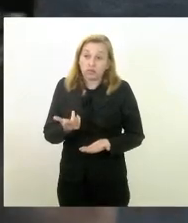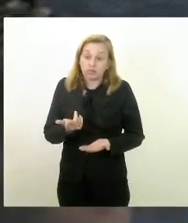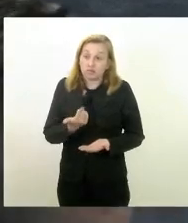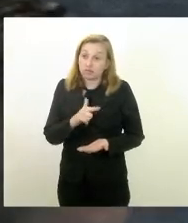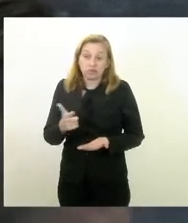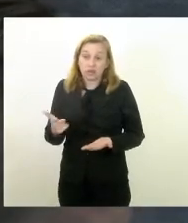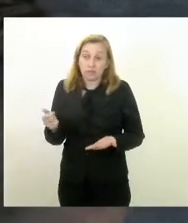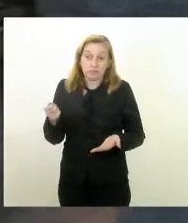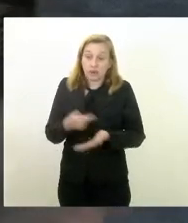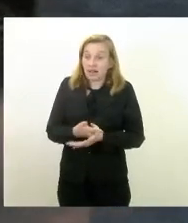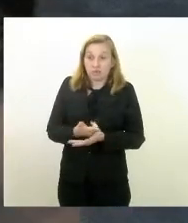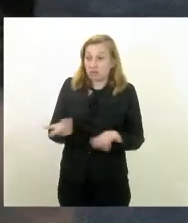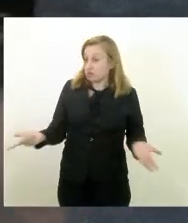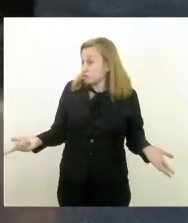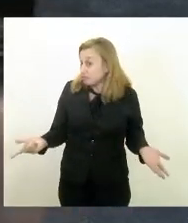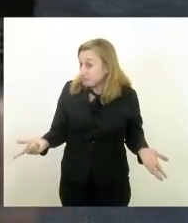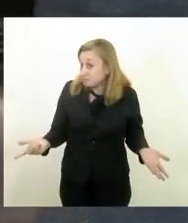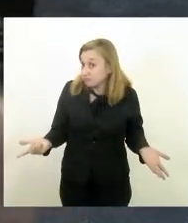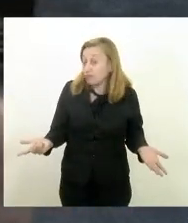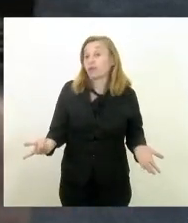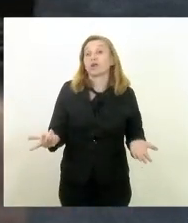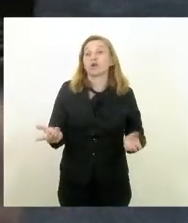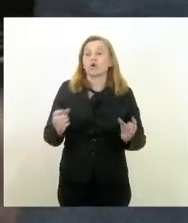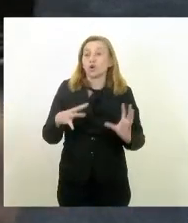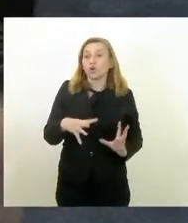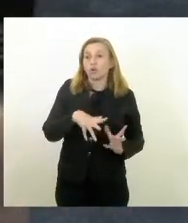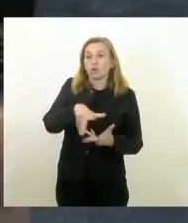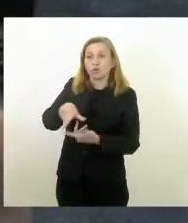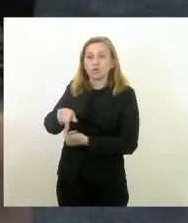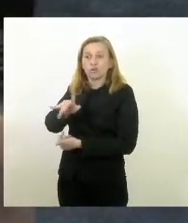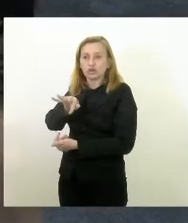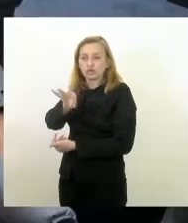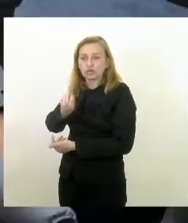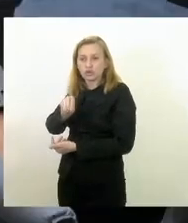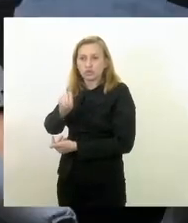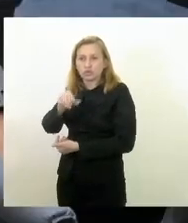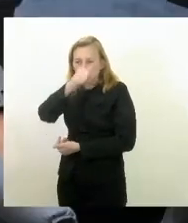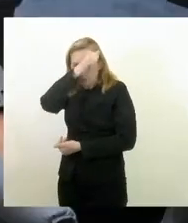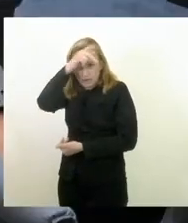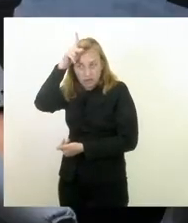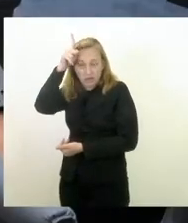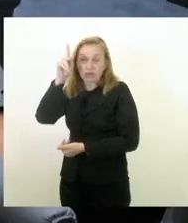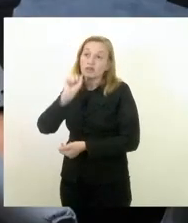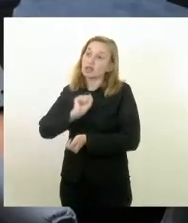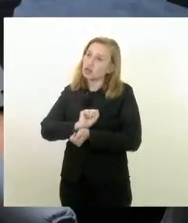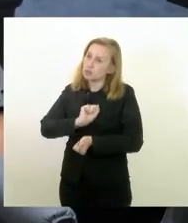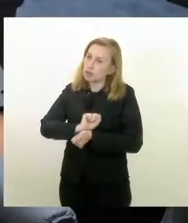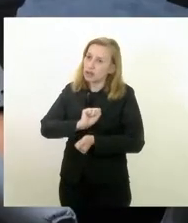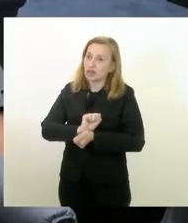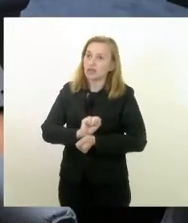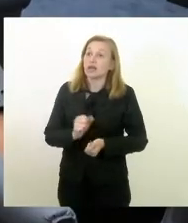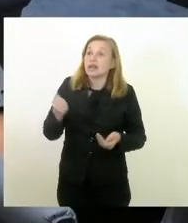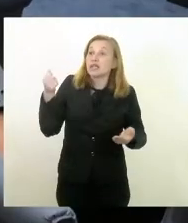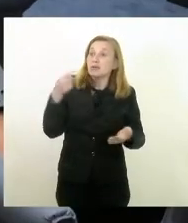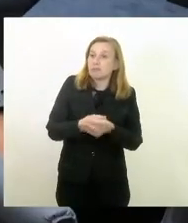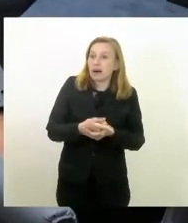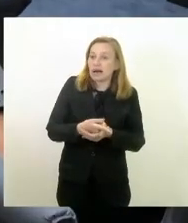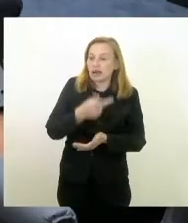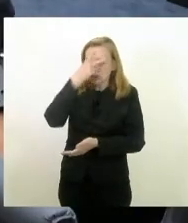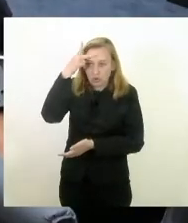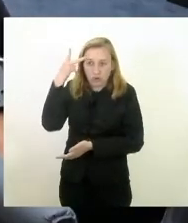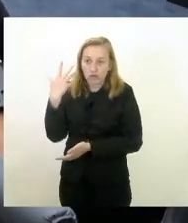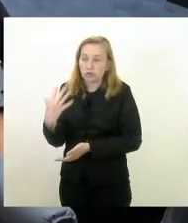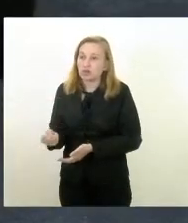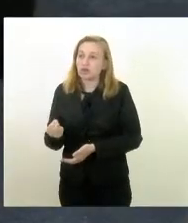governador está prometendo mundos e fundos aos prefeitos espera-se que pague as pensionistas